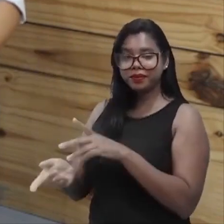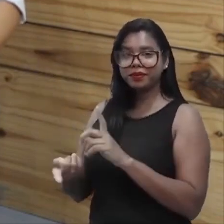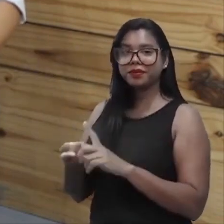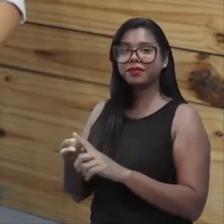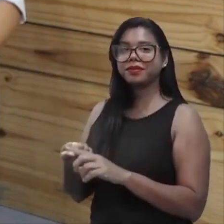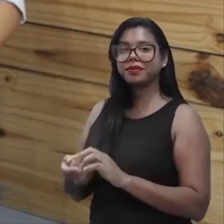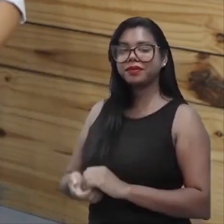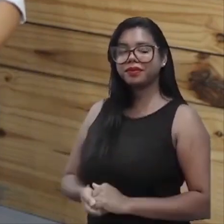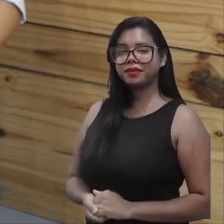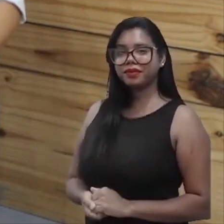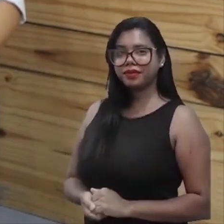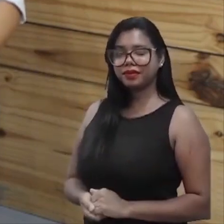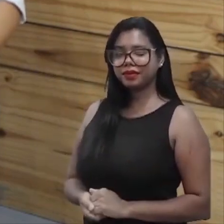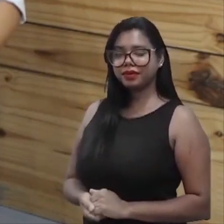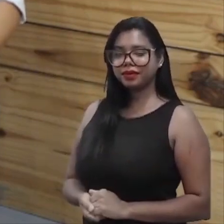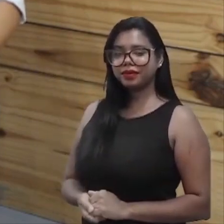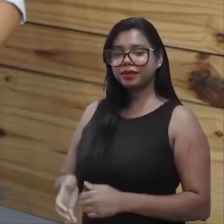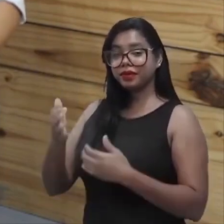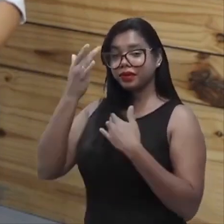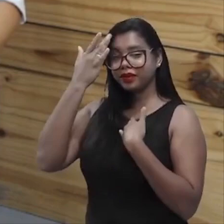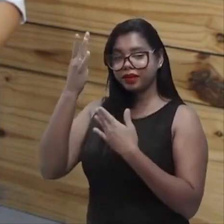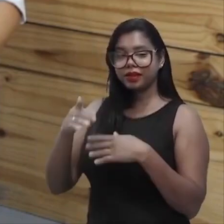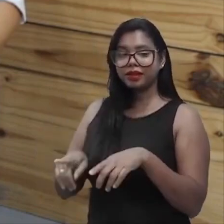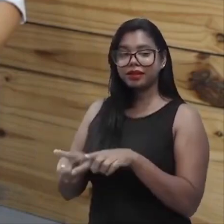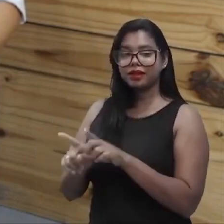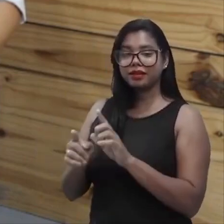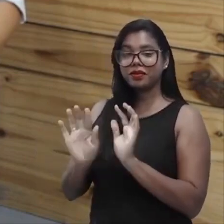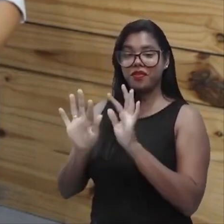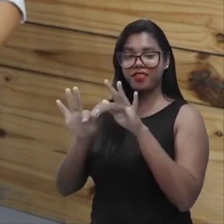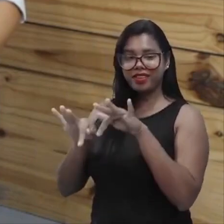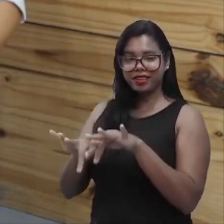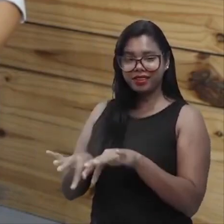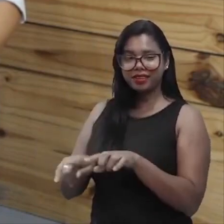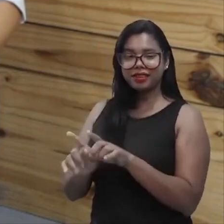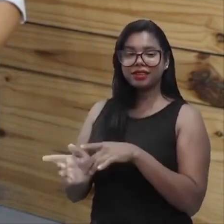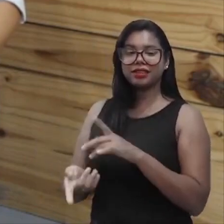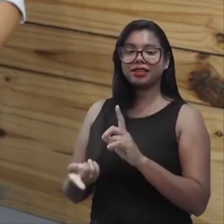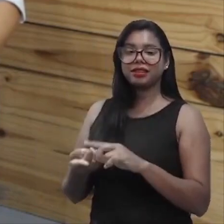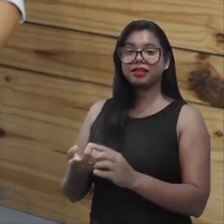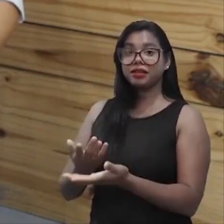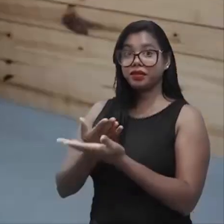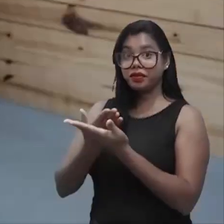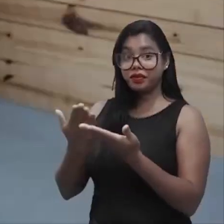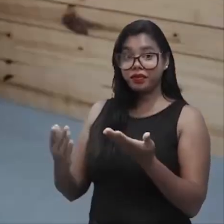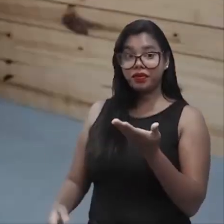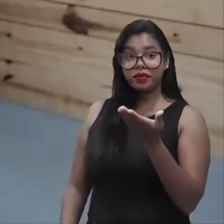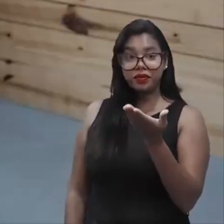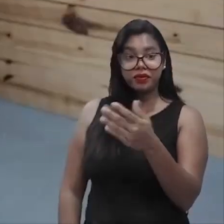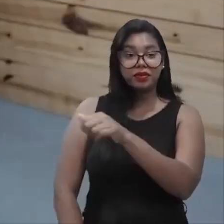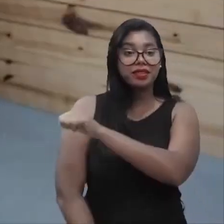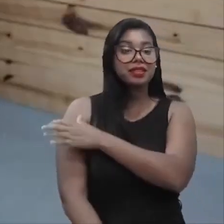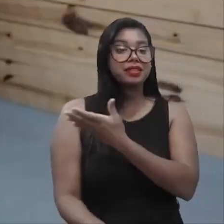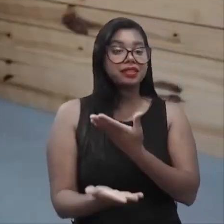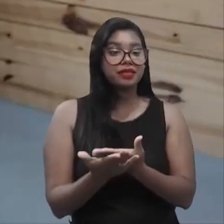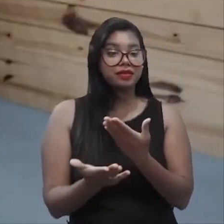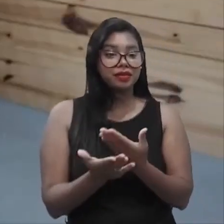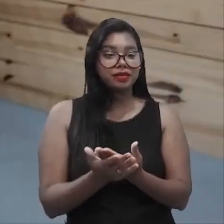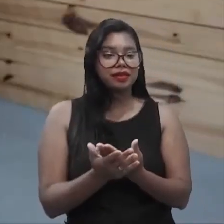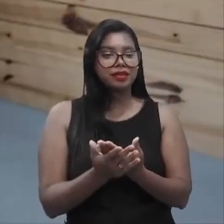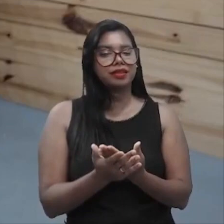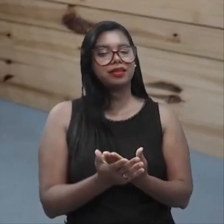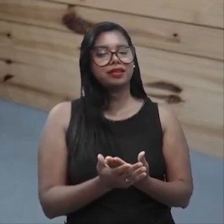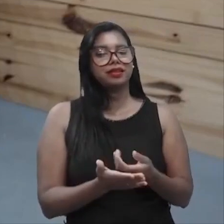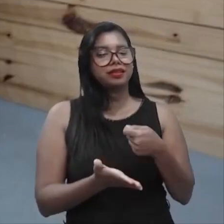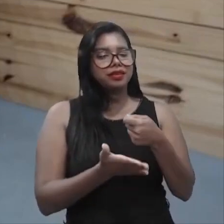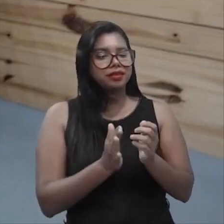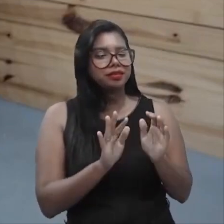E agradeço também. A gente vai finalizando aqui a você, estudante, que esteve conosco. E eu